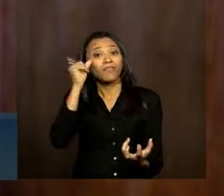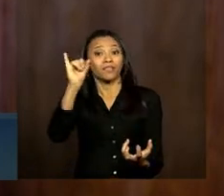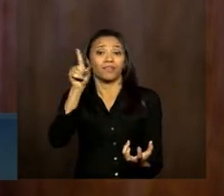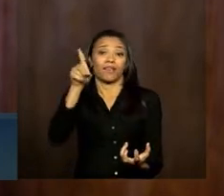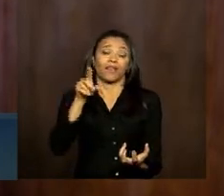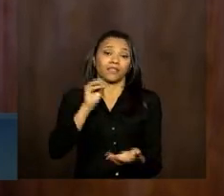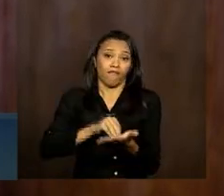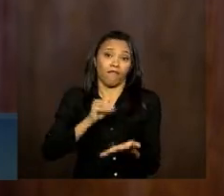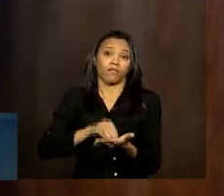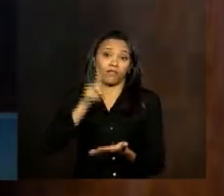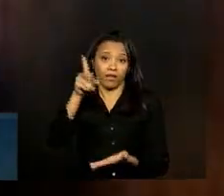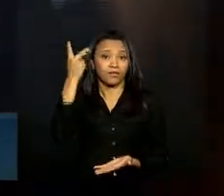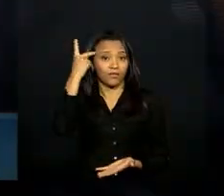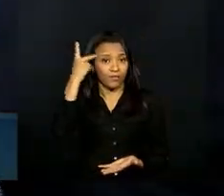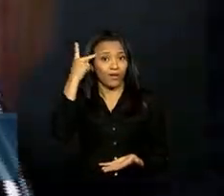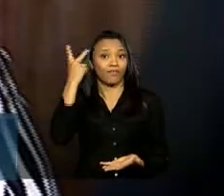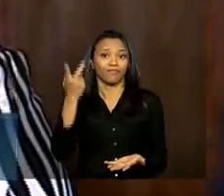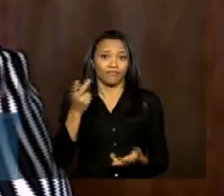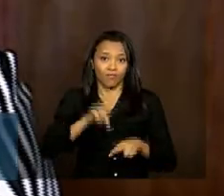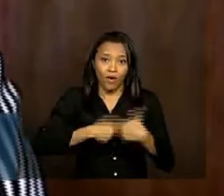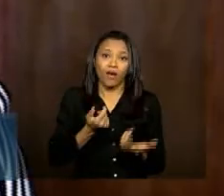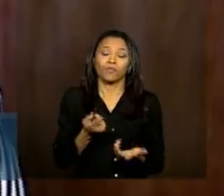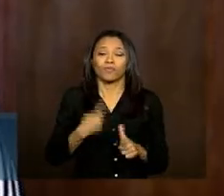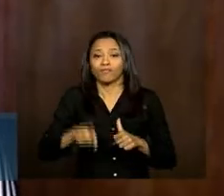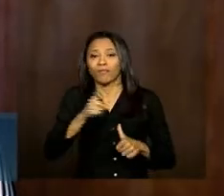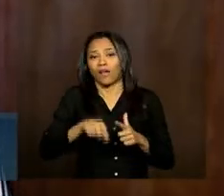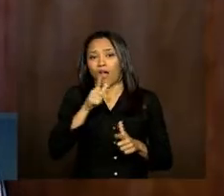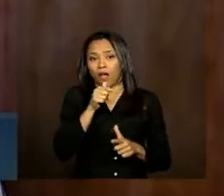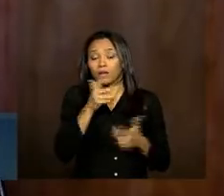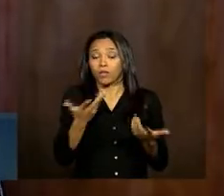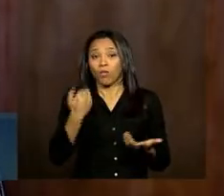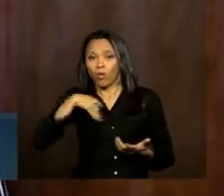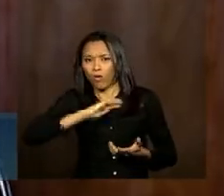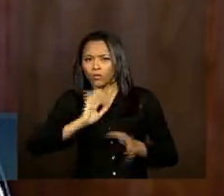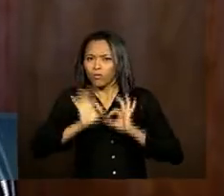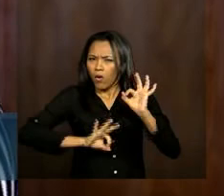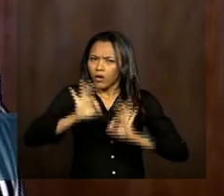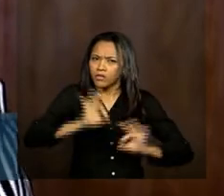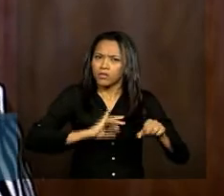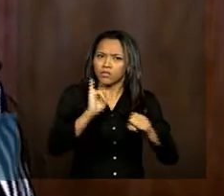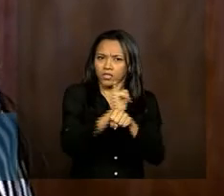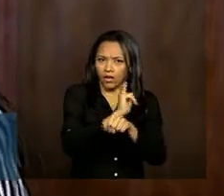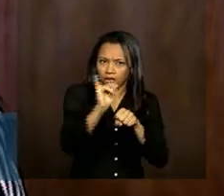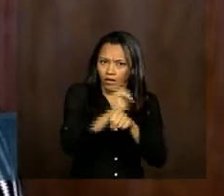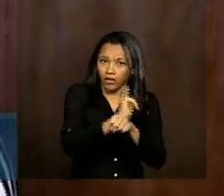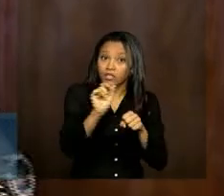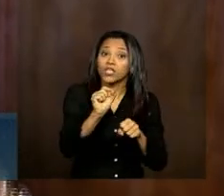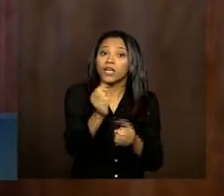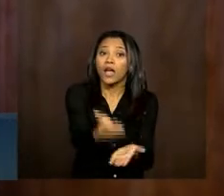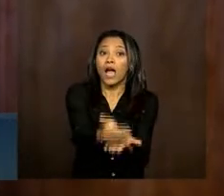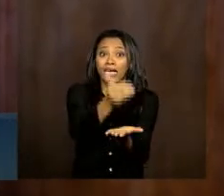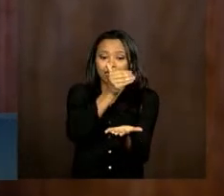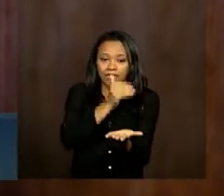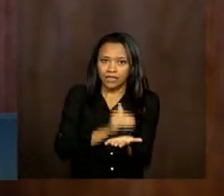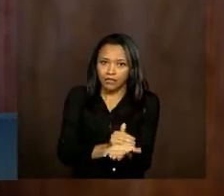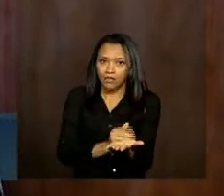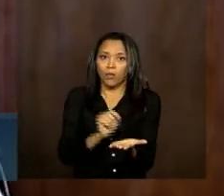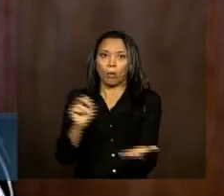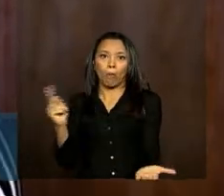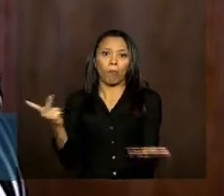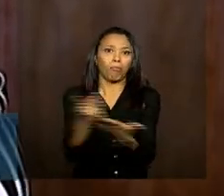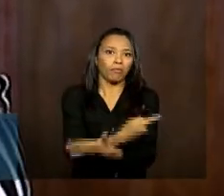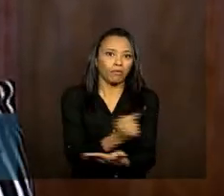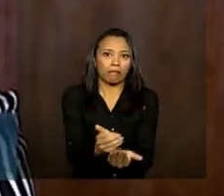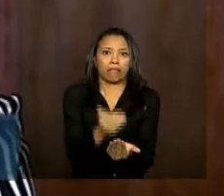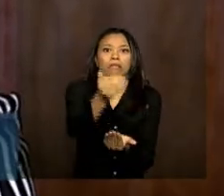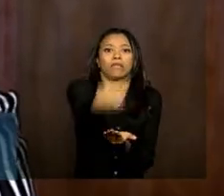país que é São Paulo então nós estamos querendo imprimir uma estratégia de antecipação de precaução para